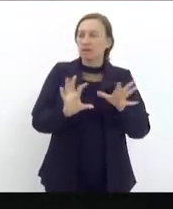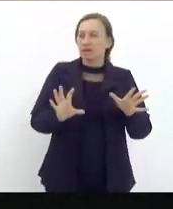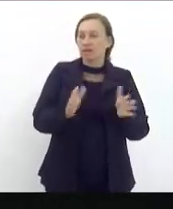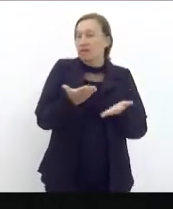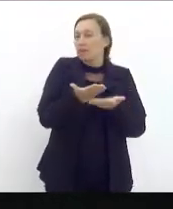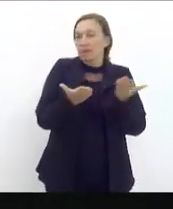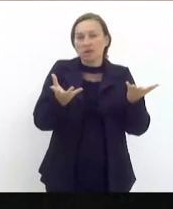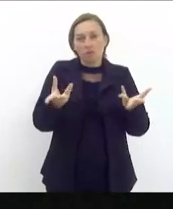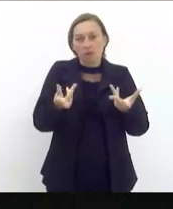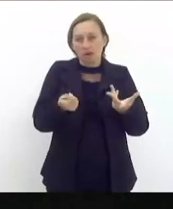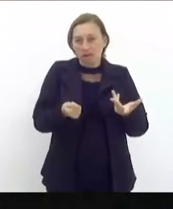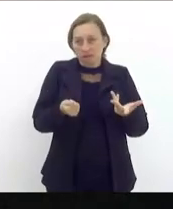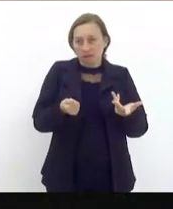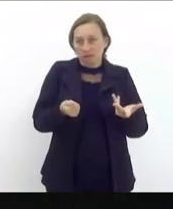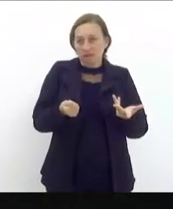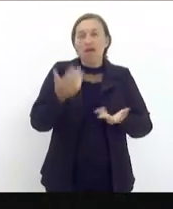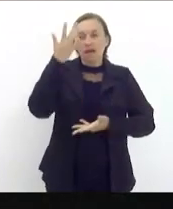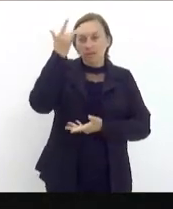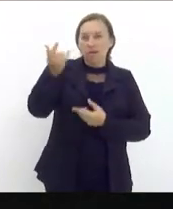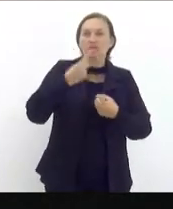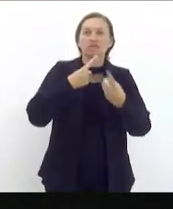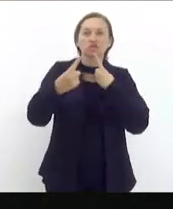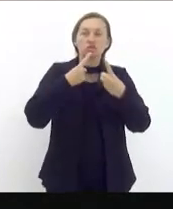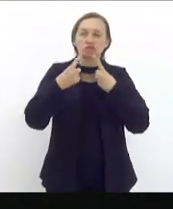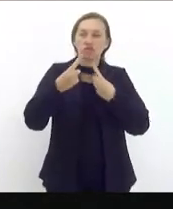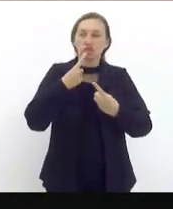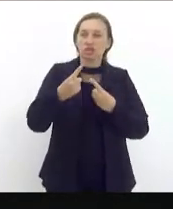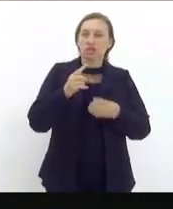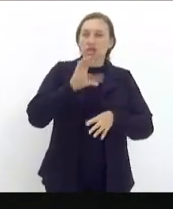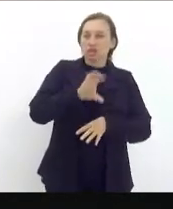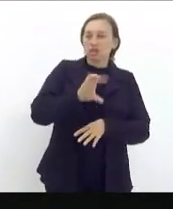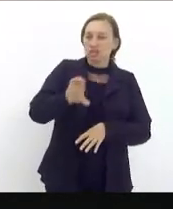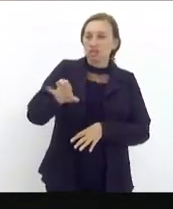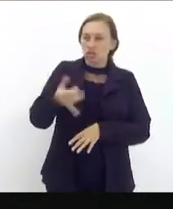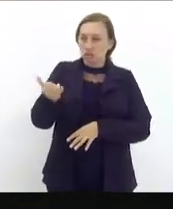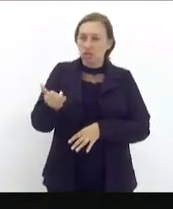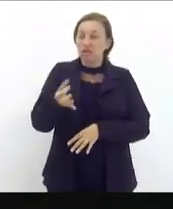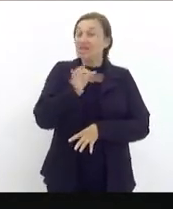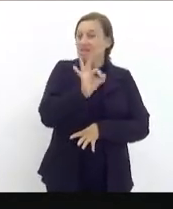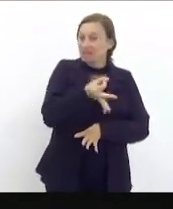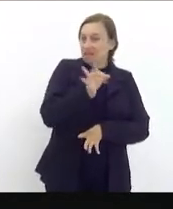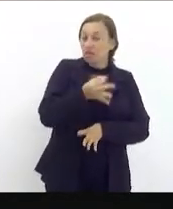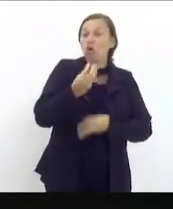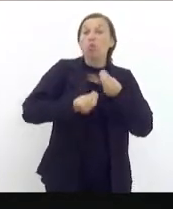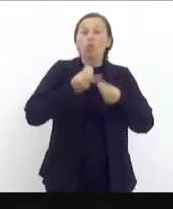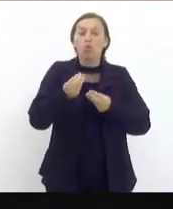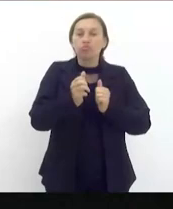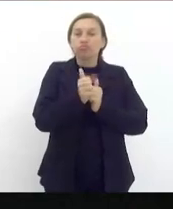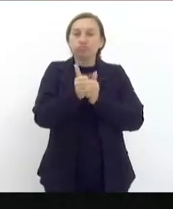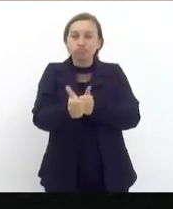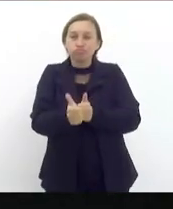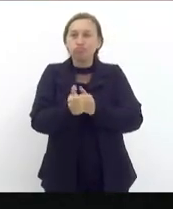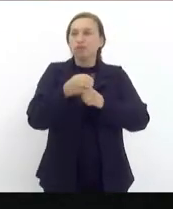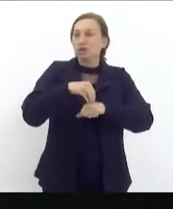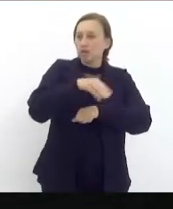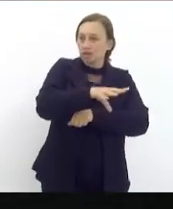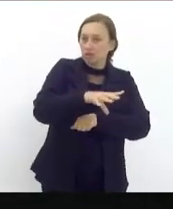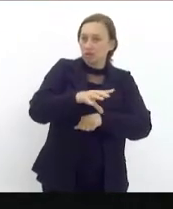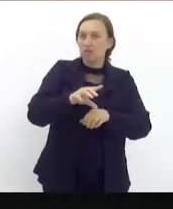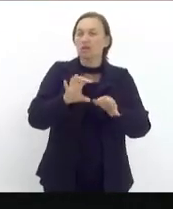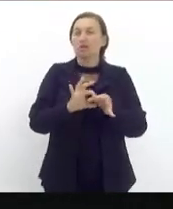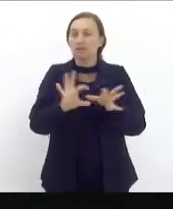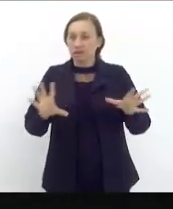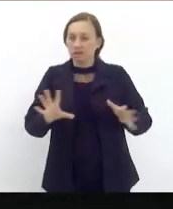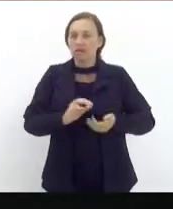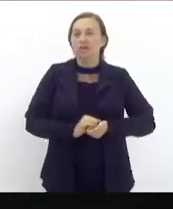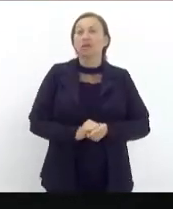efetividade. E amanhã a gente vai discutir na CCJ justamente como conduzir essa questão das indicações e autorizativos.